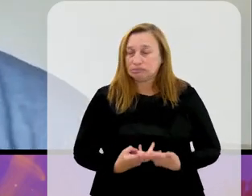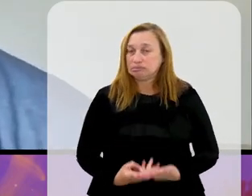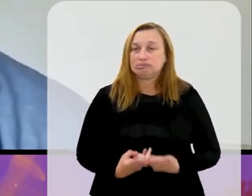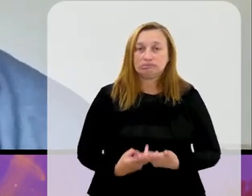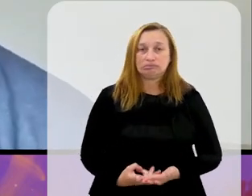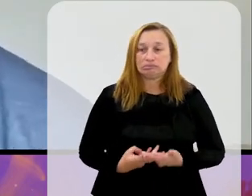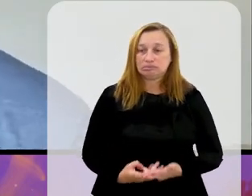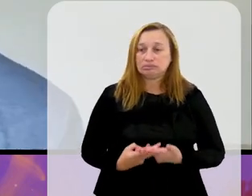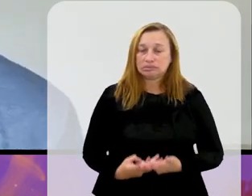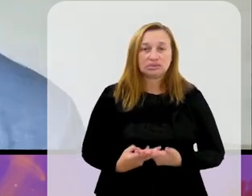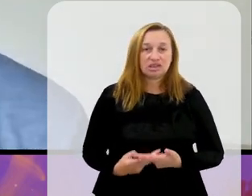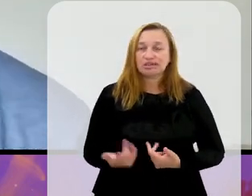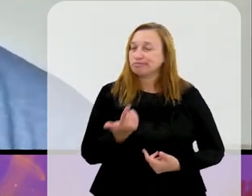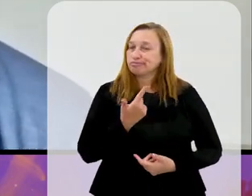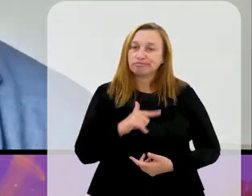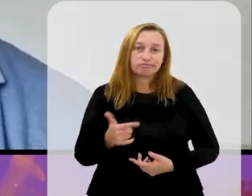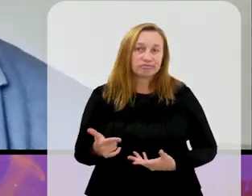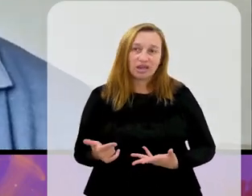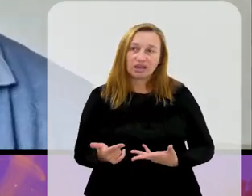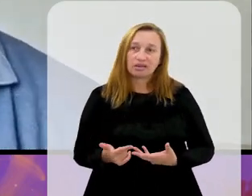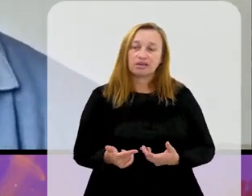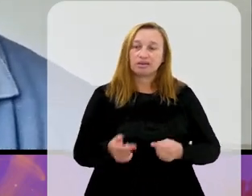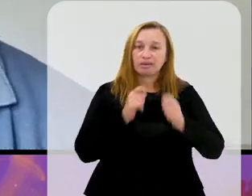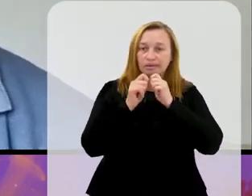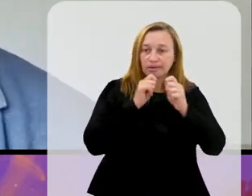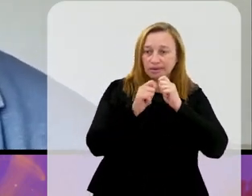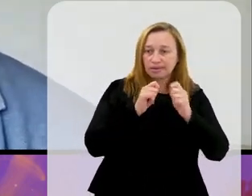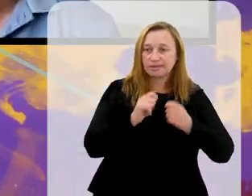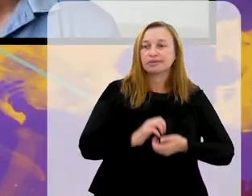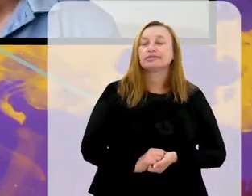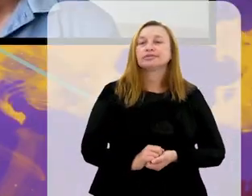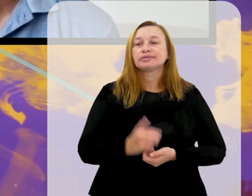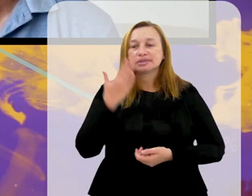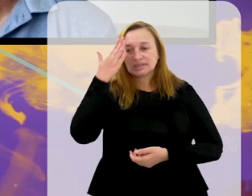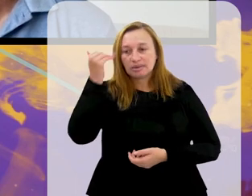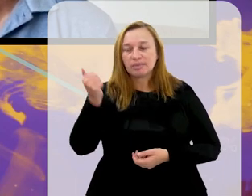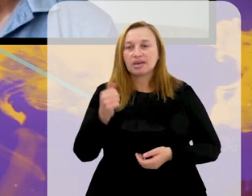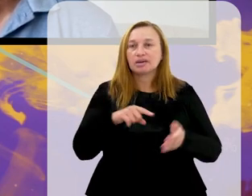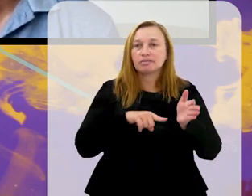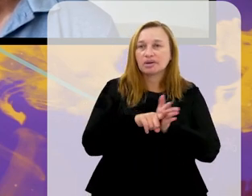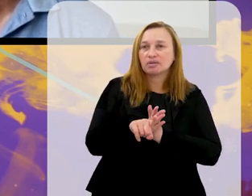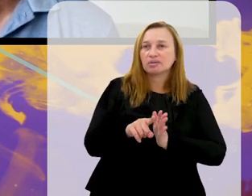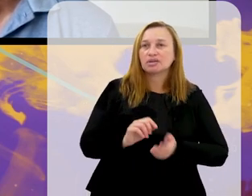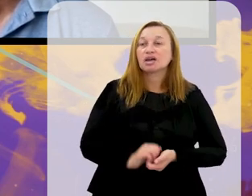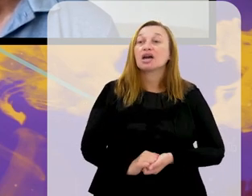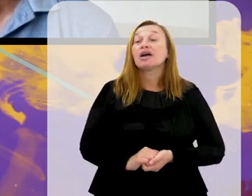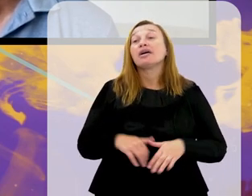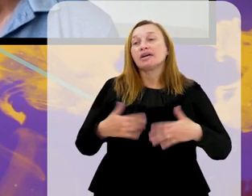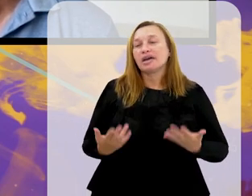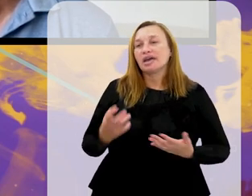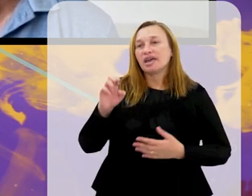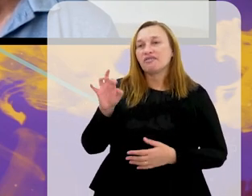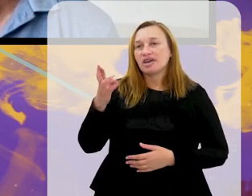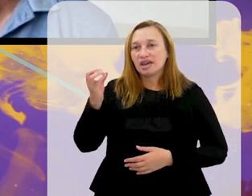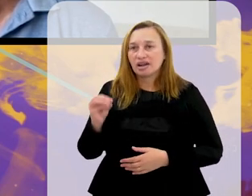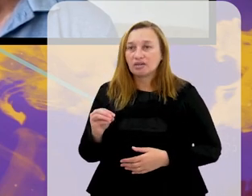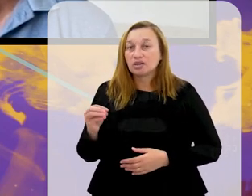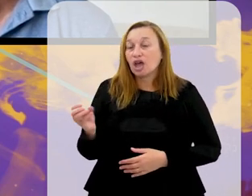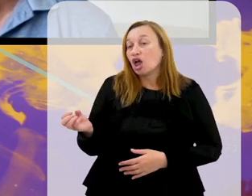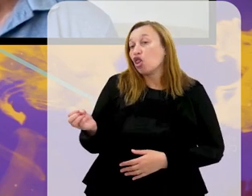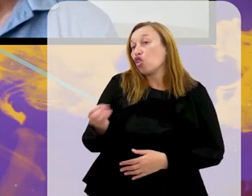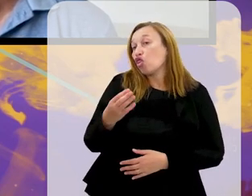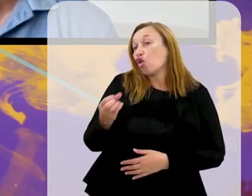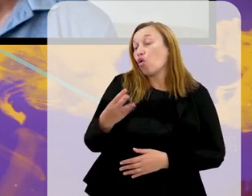que a imprensa quer saber, que o torcedor quer saber. Pois é, Heraldo. Isso é a chamada, entre aspas,